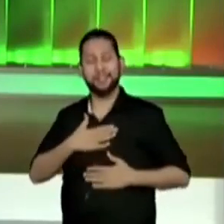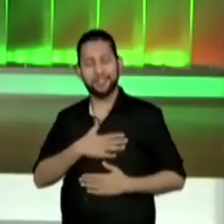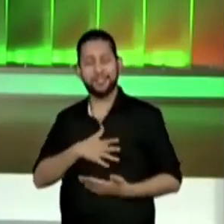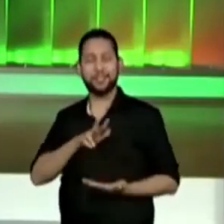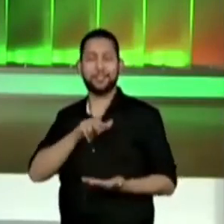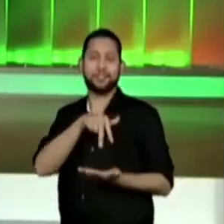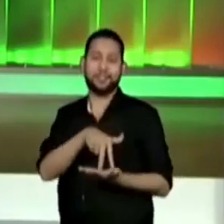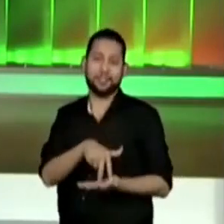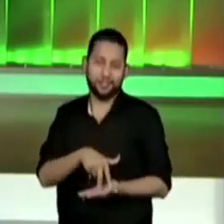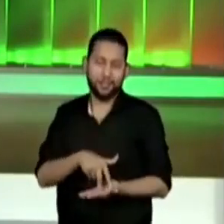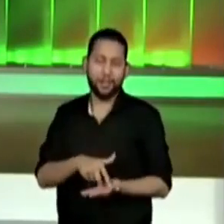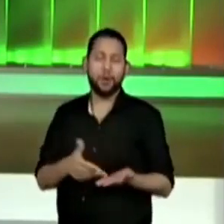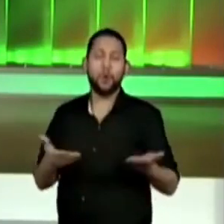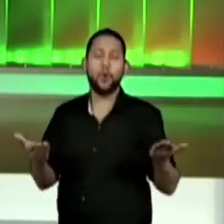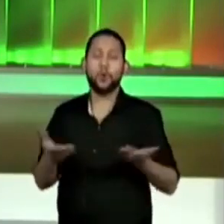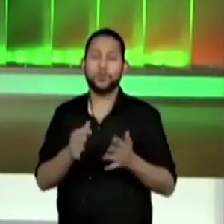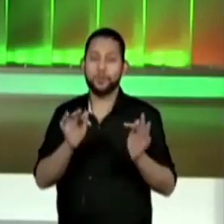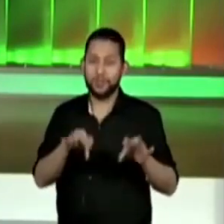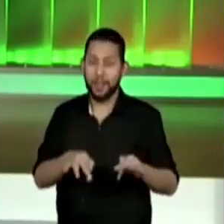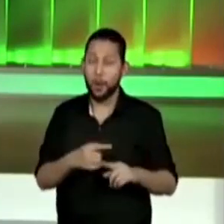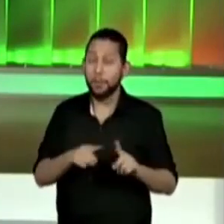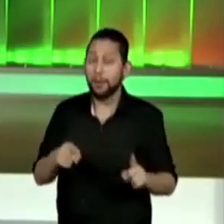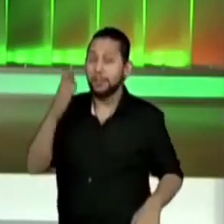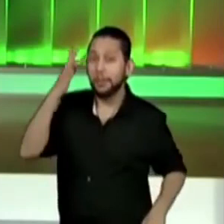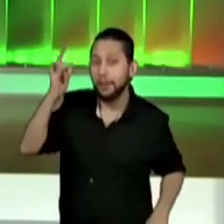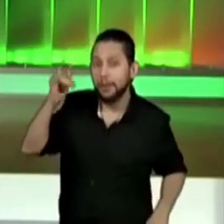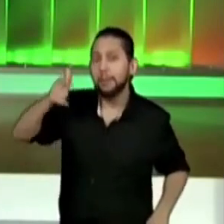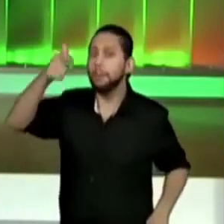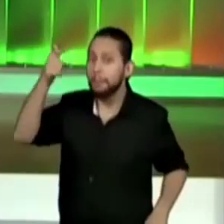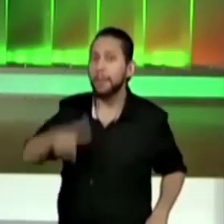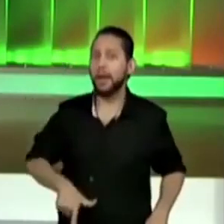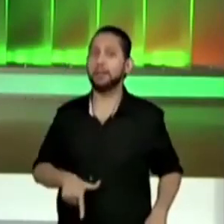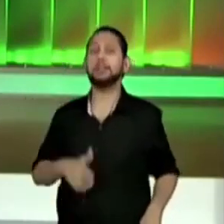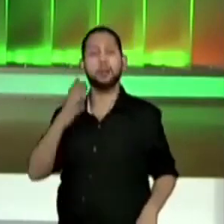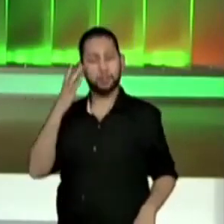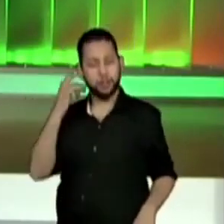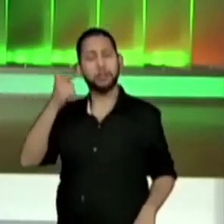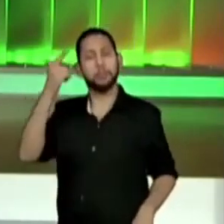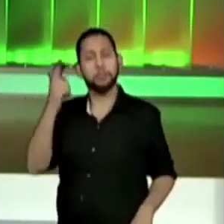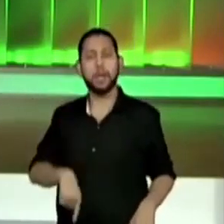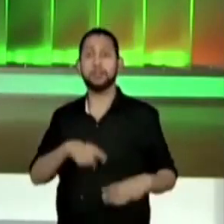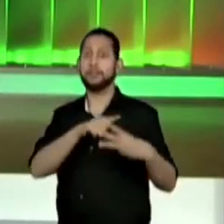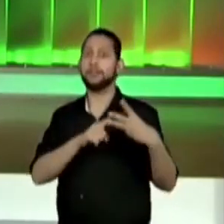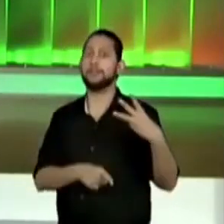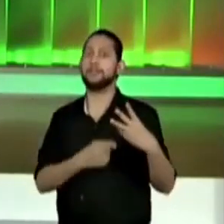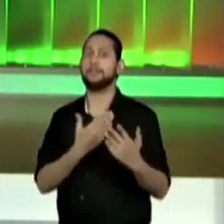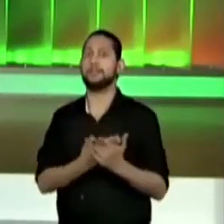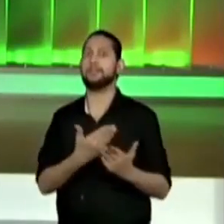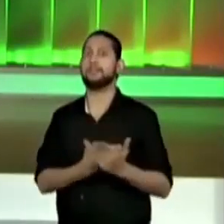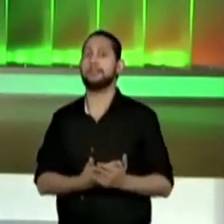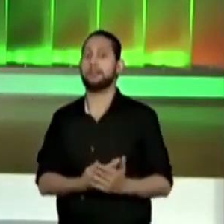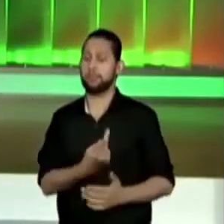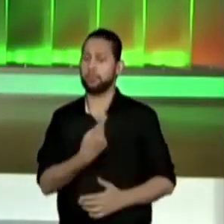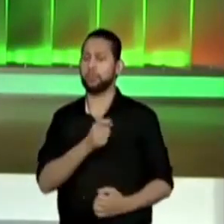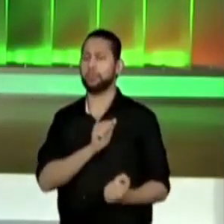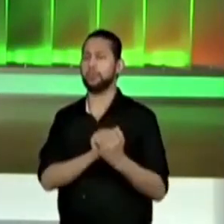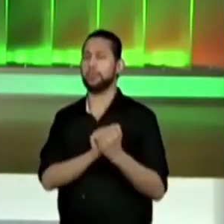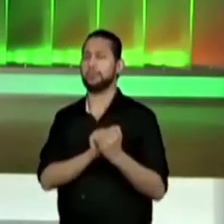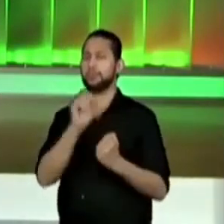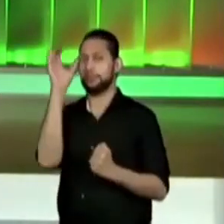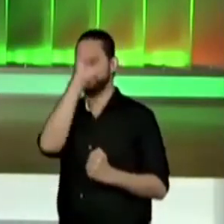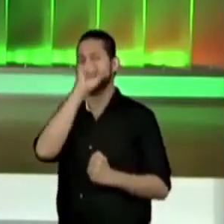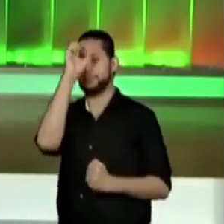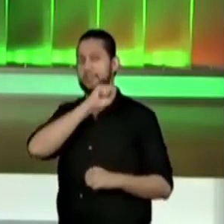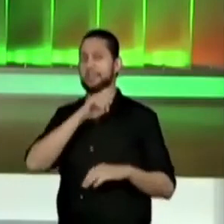hoje está terminando. Mas amanhã já se prepara. A gente tem mais três aulas com a professora Aline.